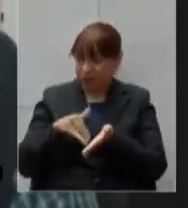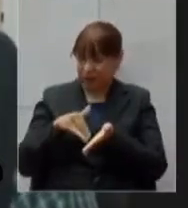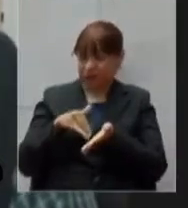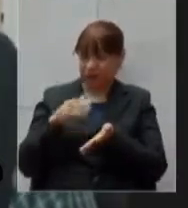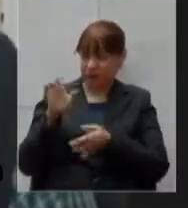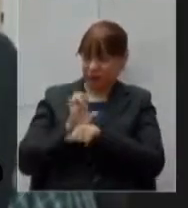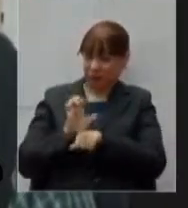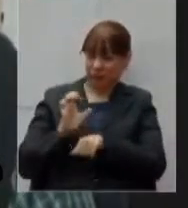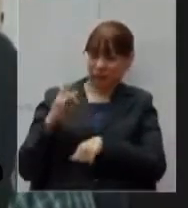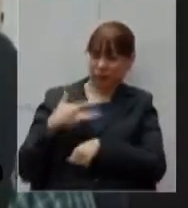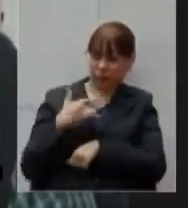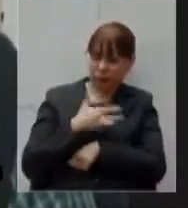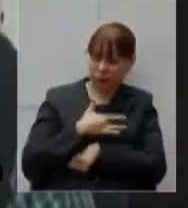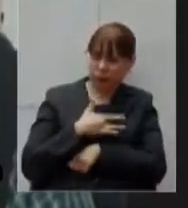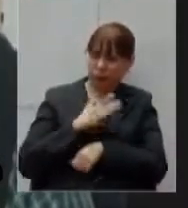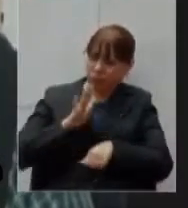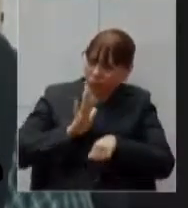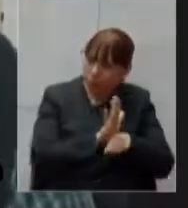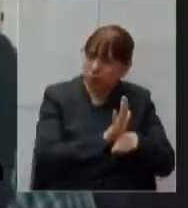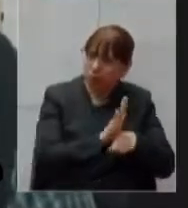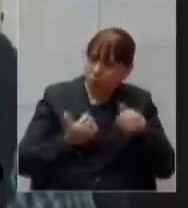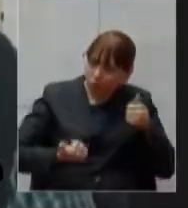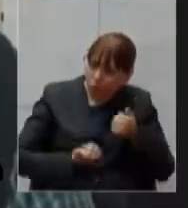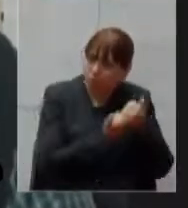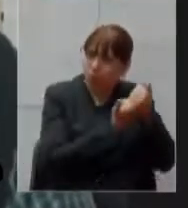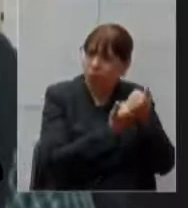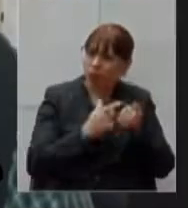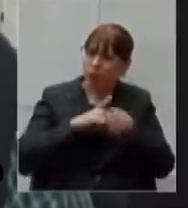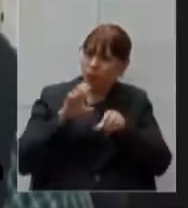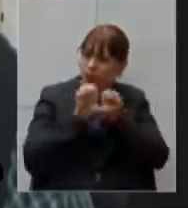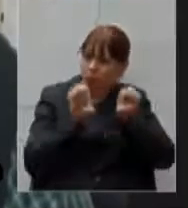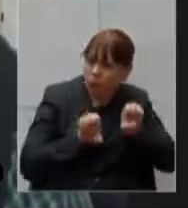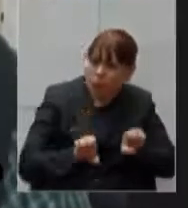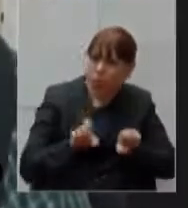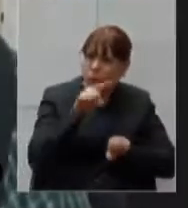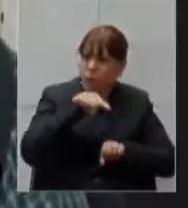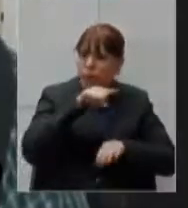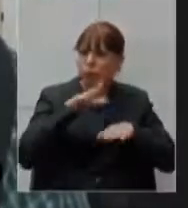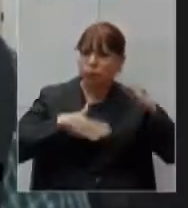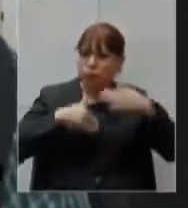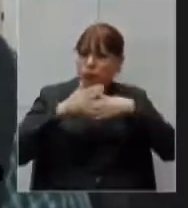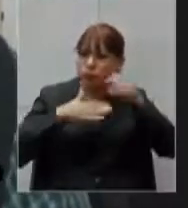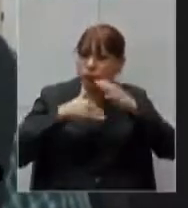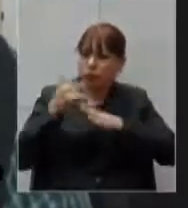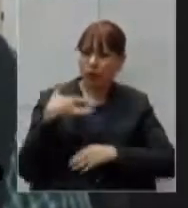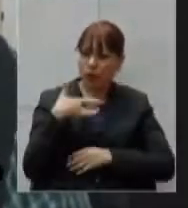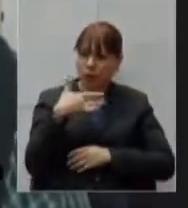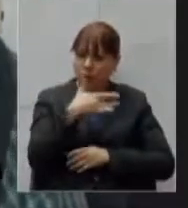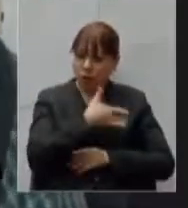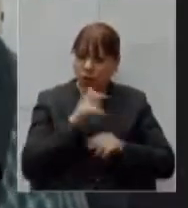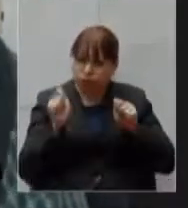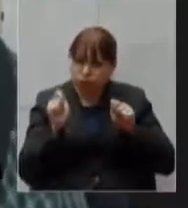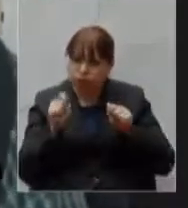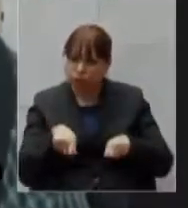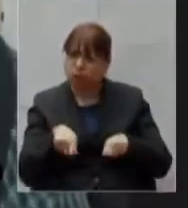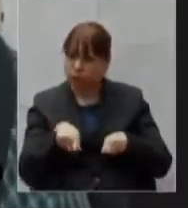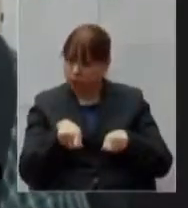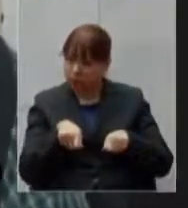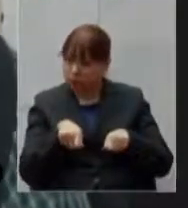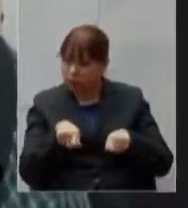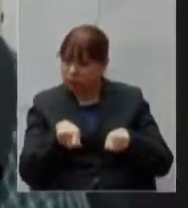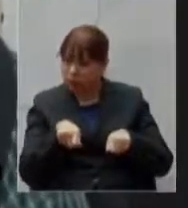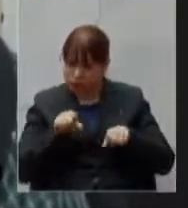amparando e garantindo estrutura para que esses profissionais da área da saúde tenham condições de